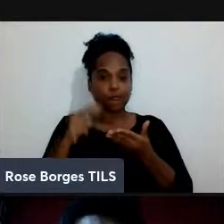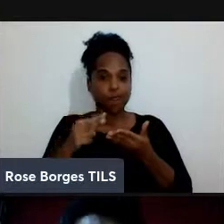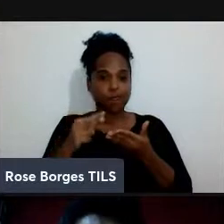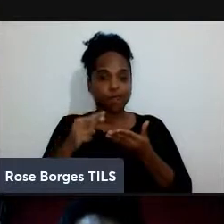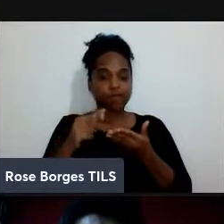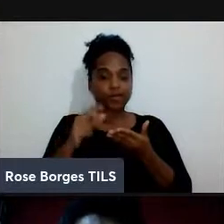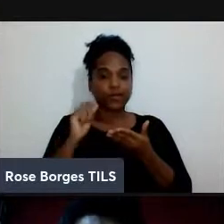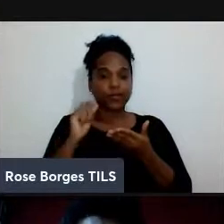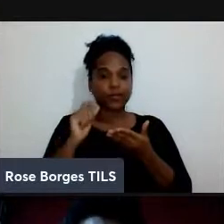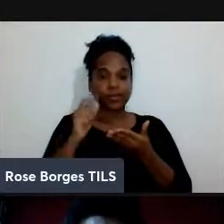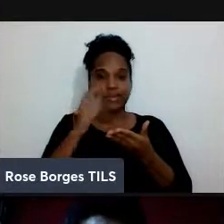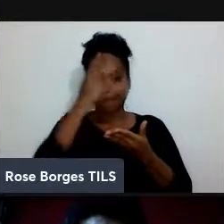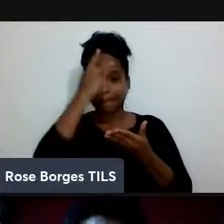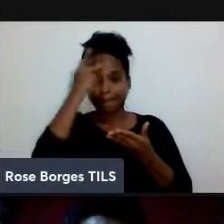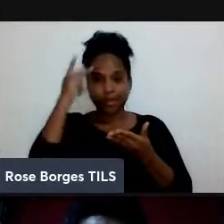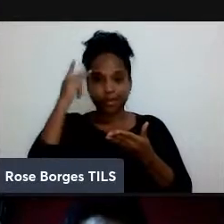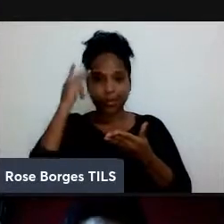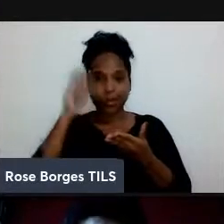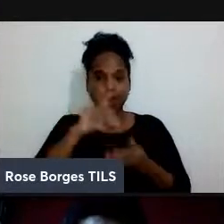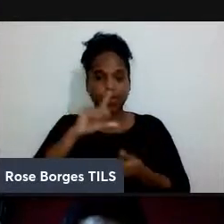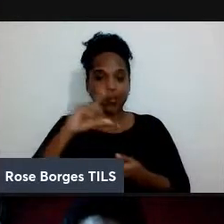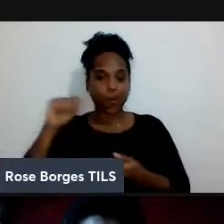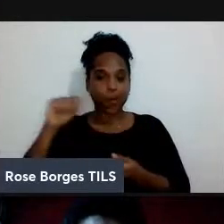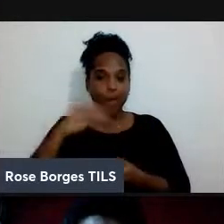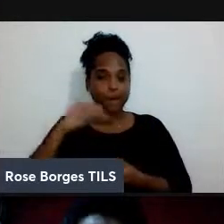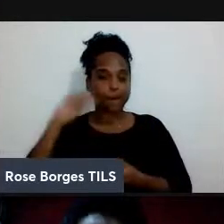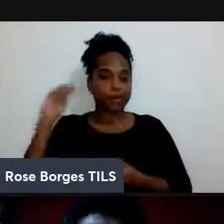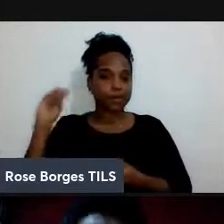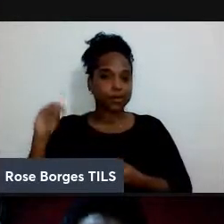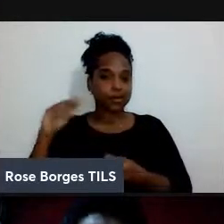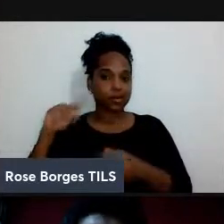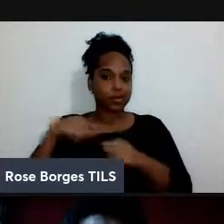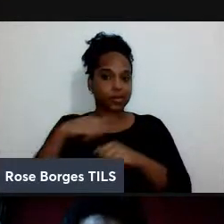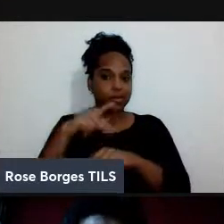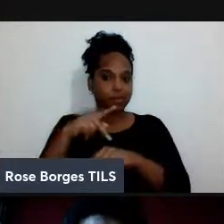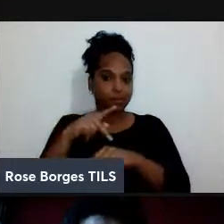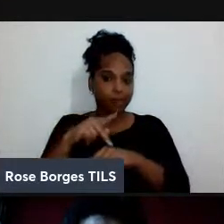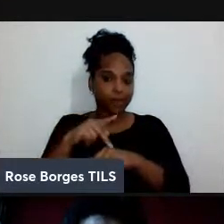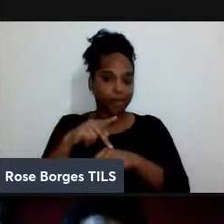indo embora em número cada vez maior então assim